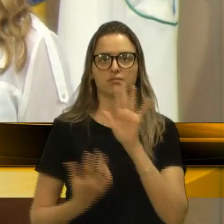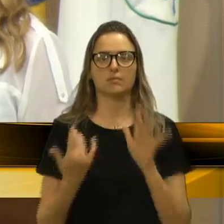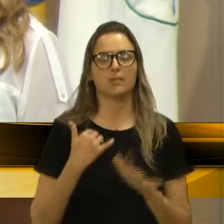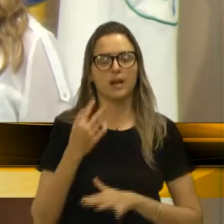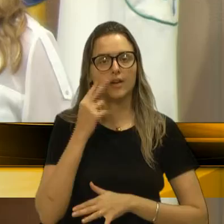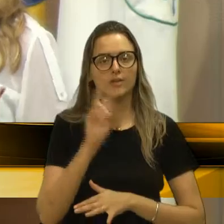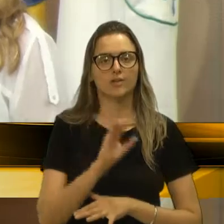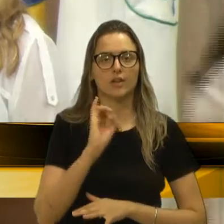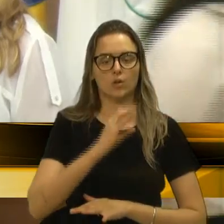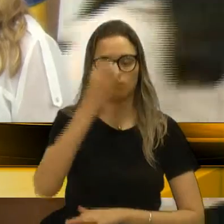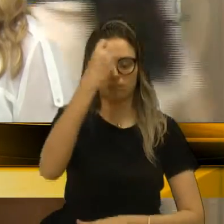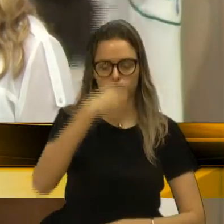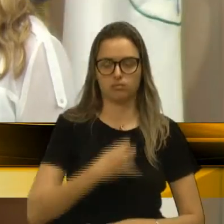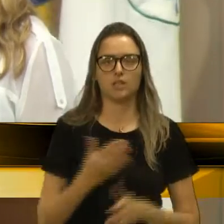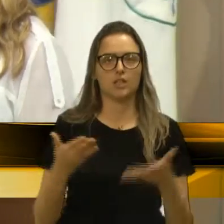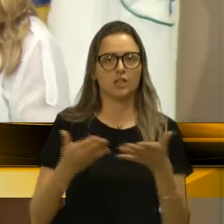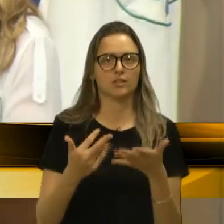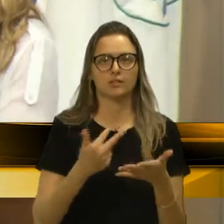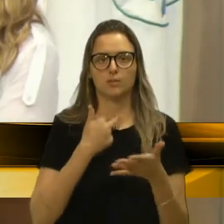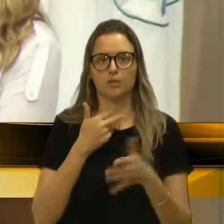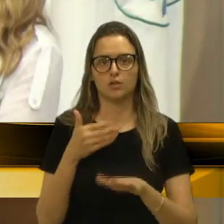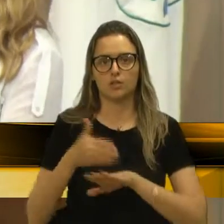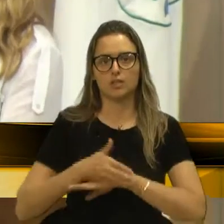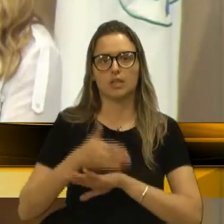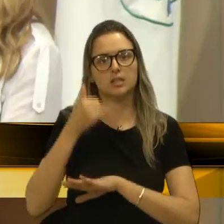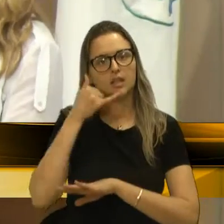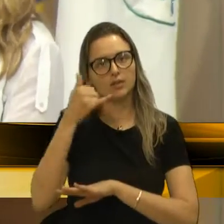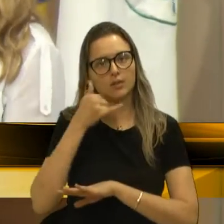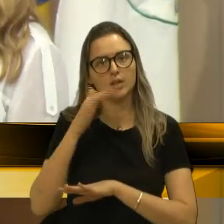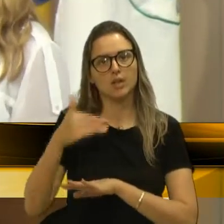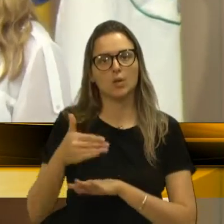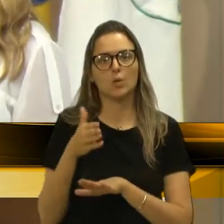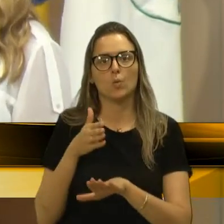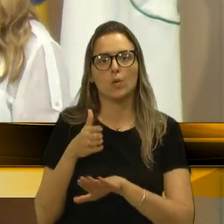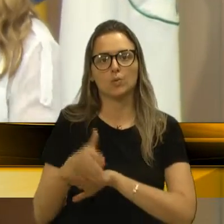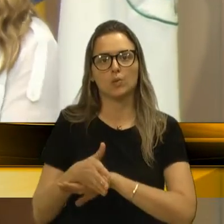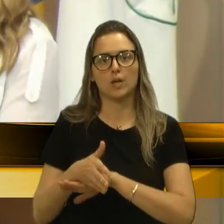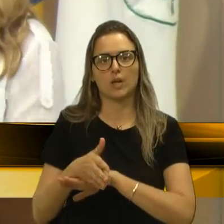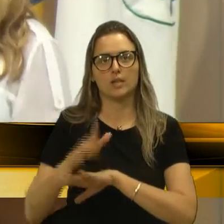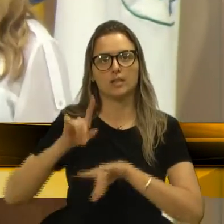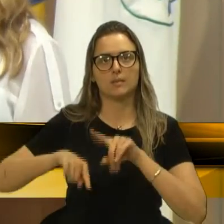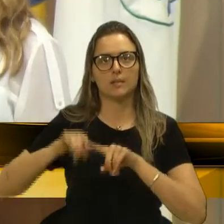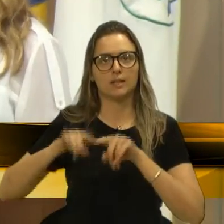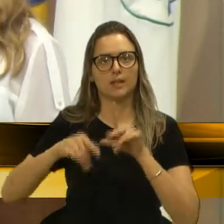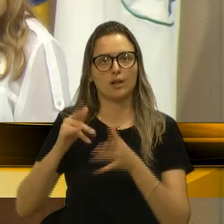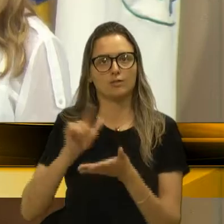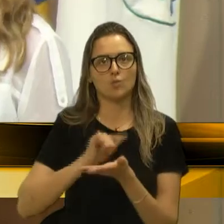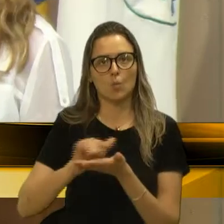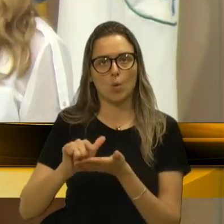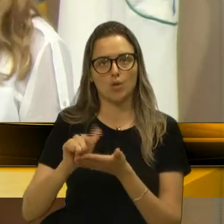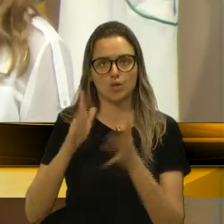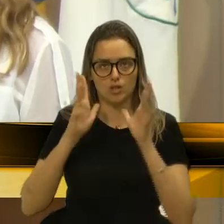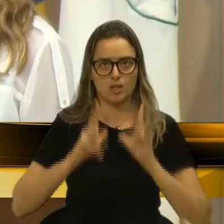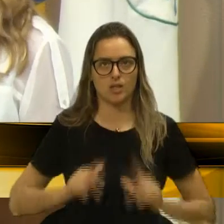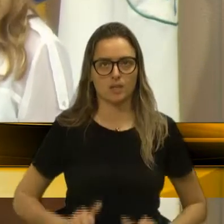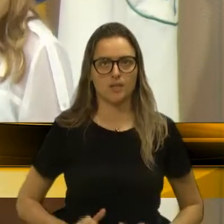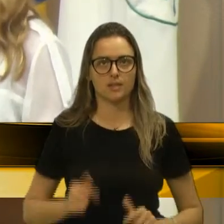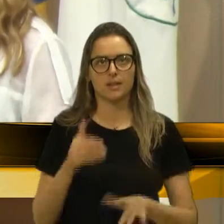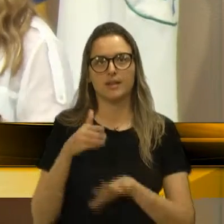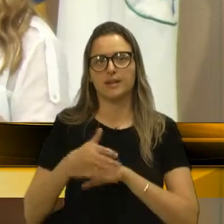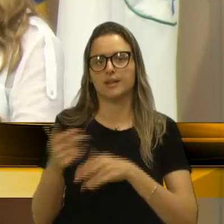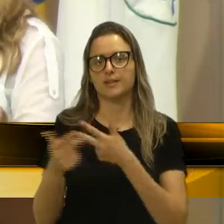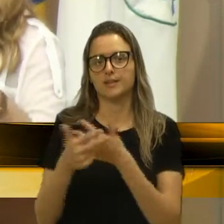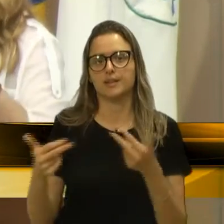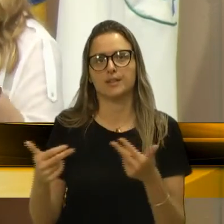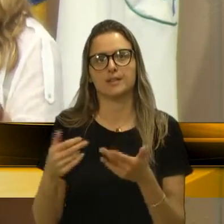inibe a entrada de celulares. Quando entra material de higiene pela família, entra coisa que não tem que entrar,